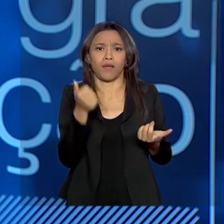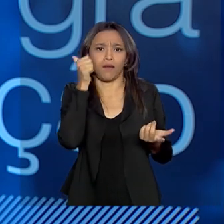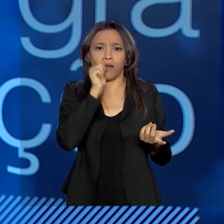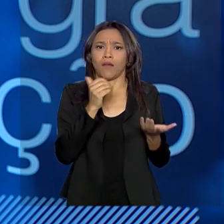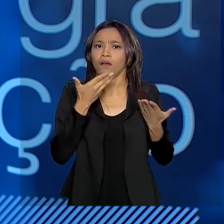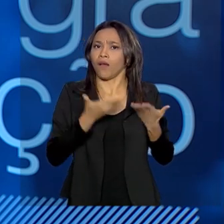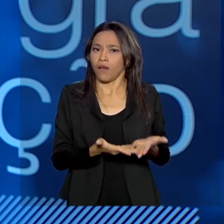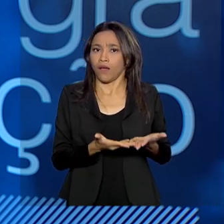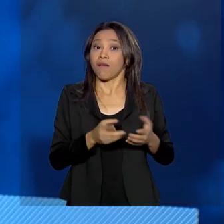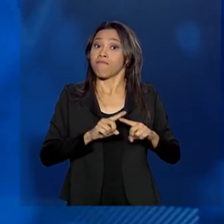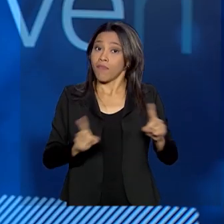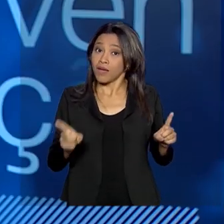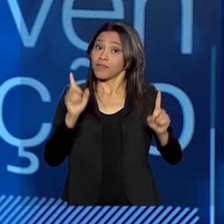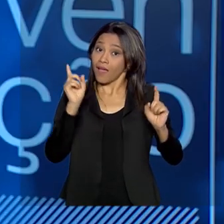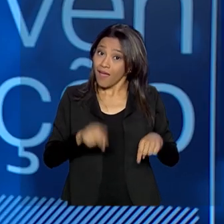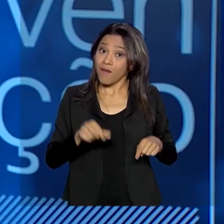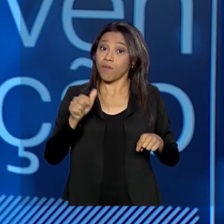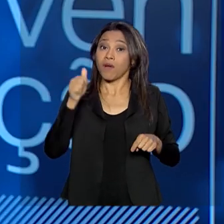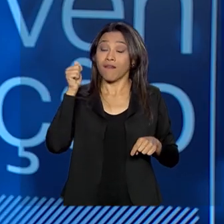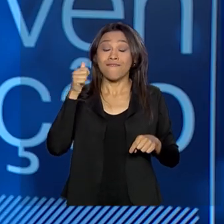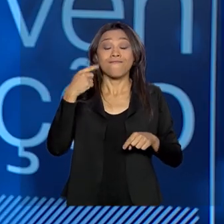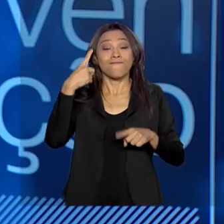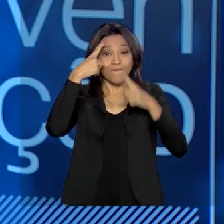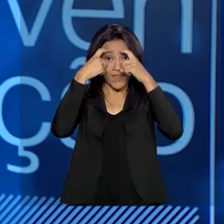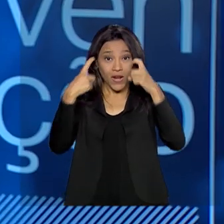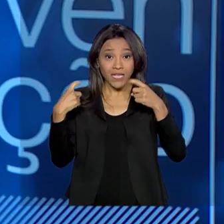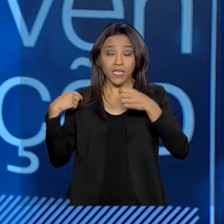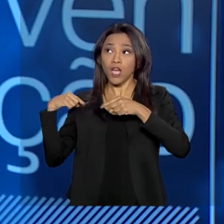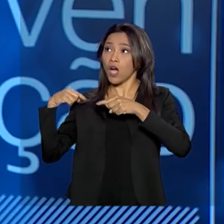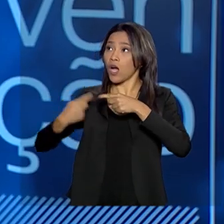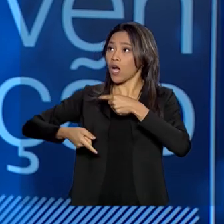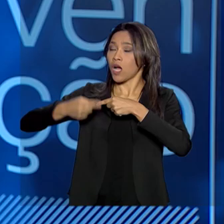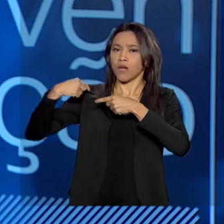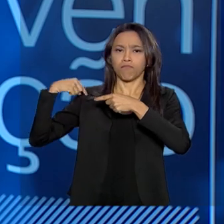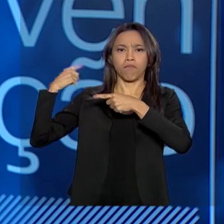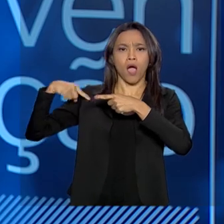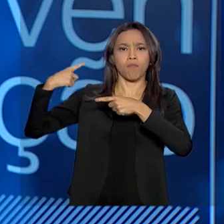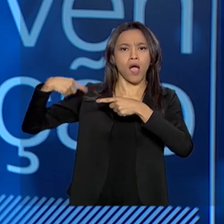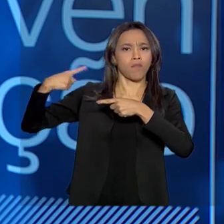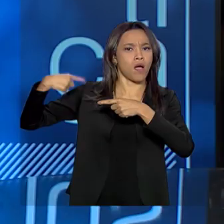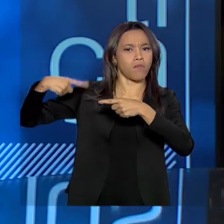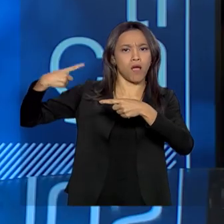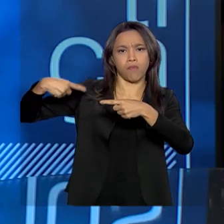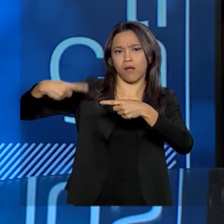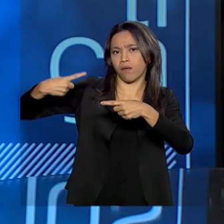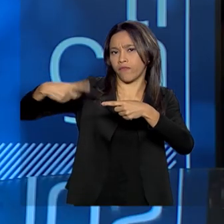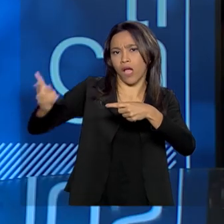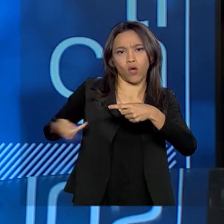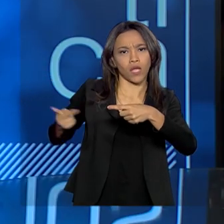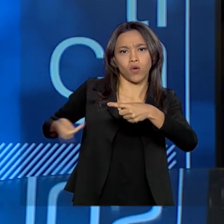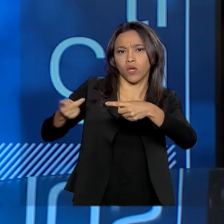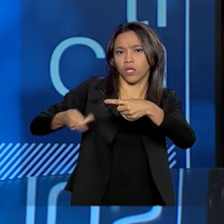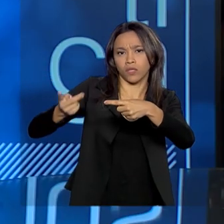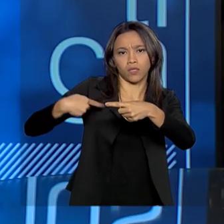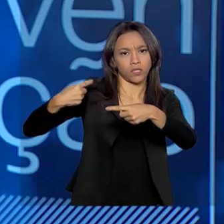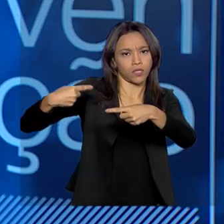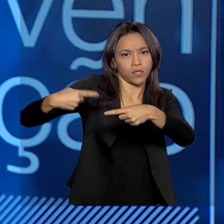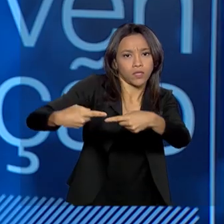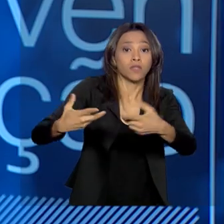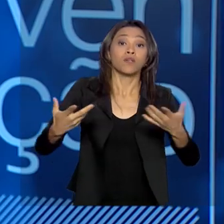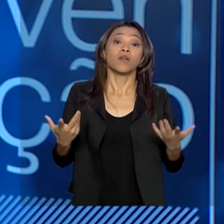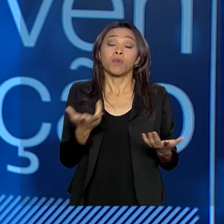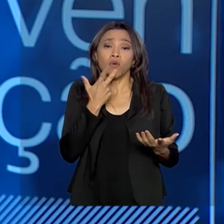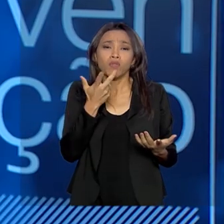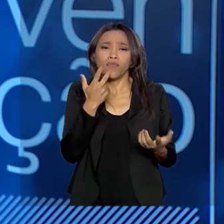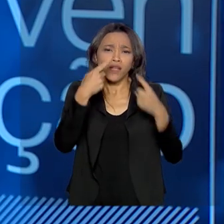Nós estamos falando de questão de violência sistêmica. E isso é importante que o Brasil tenha bastante presente. Porque quando nós estamos falando de